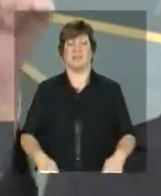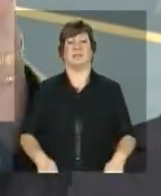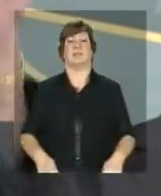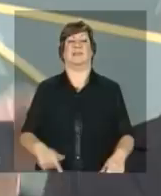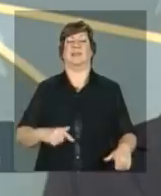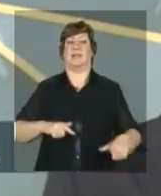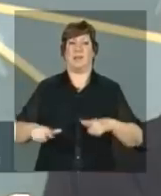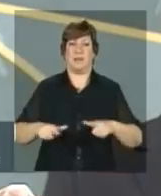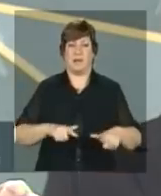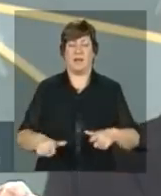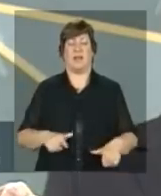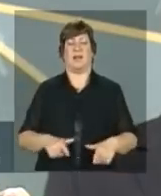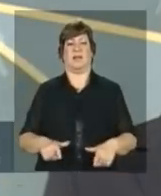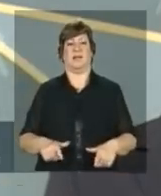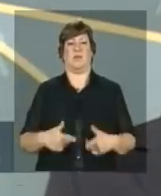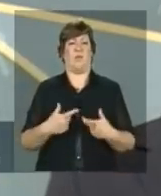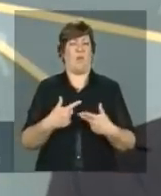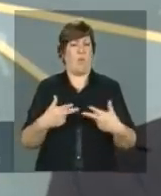complexas quanto